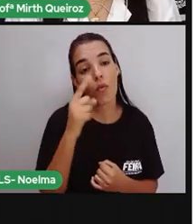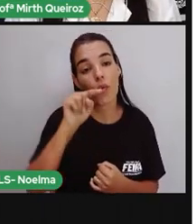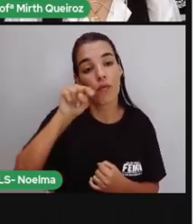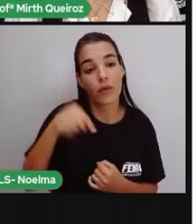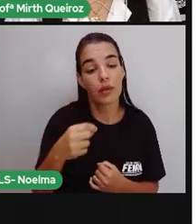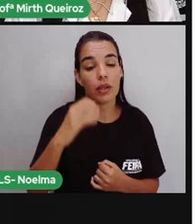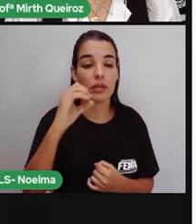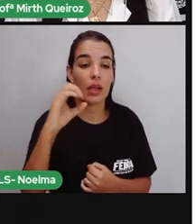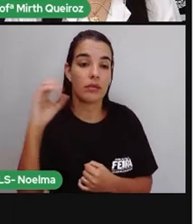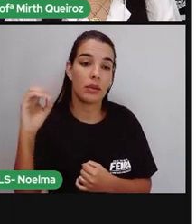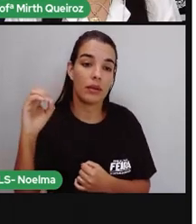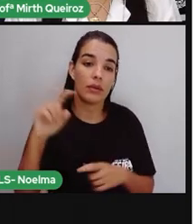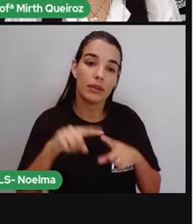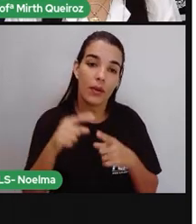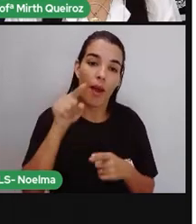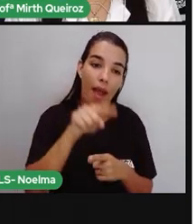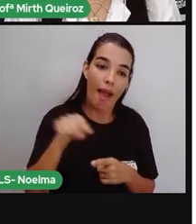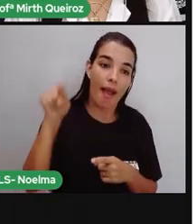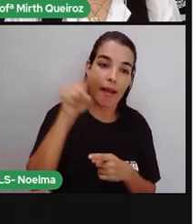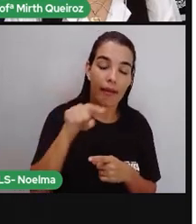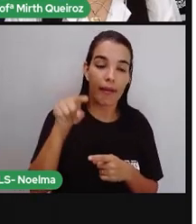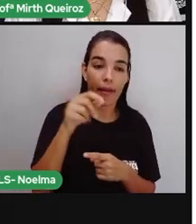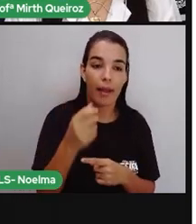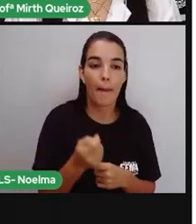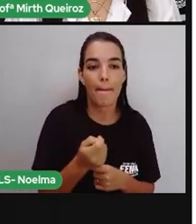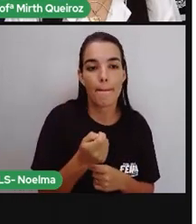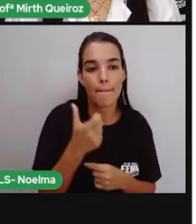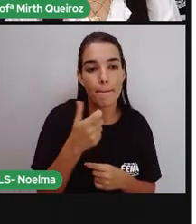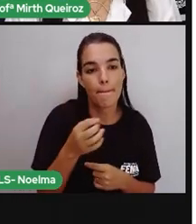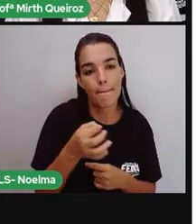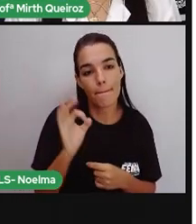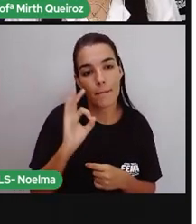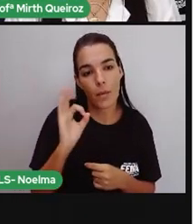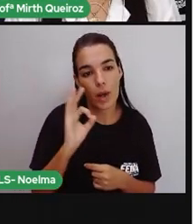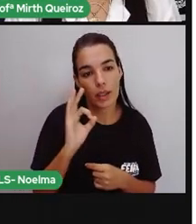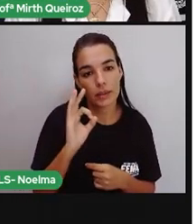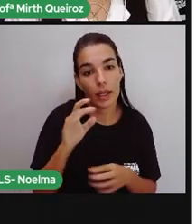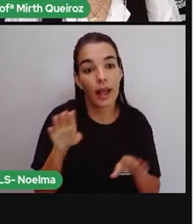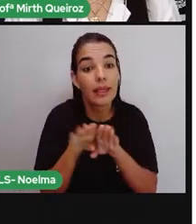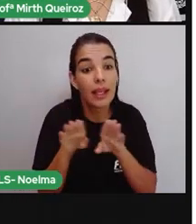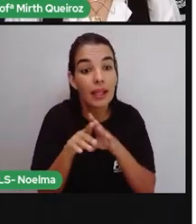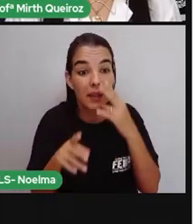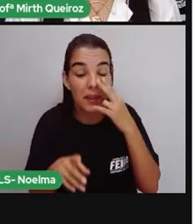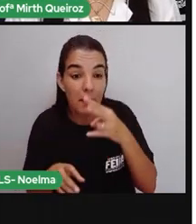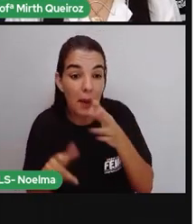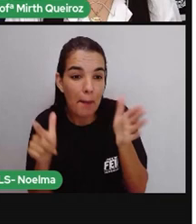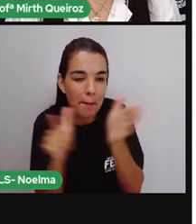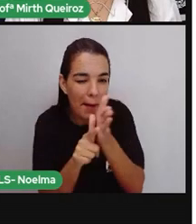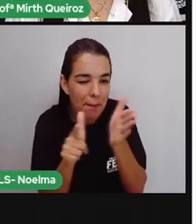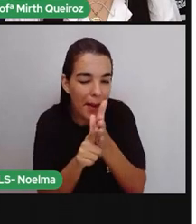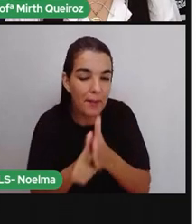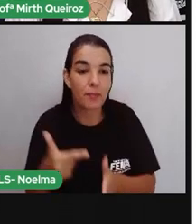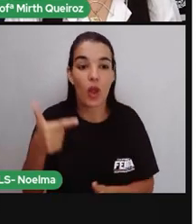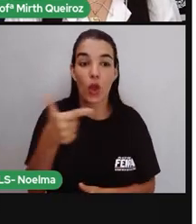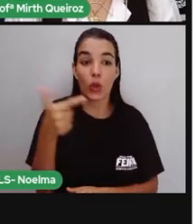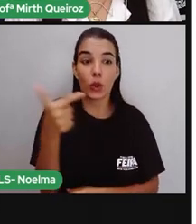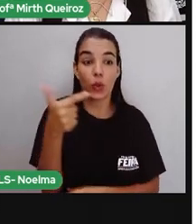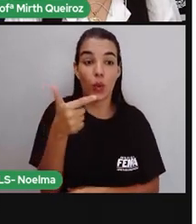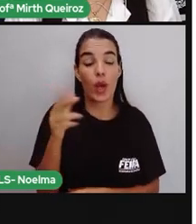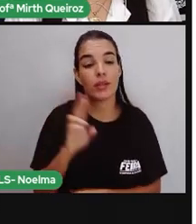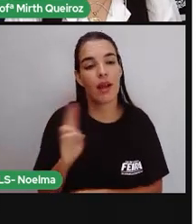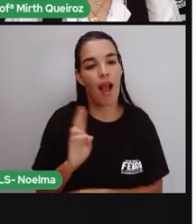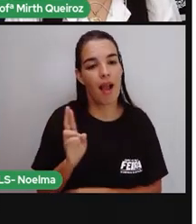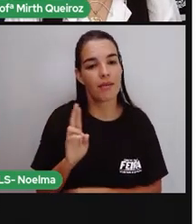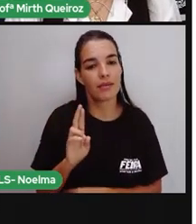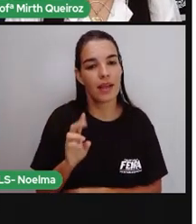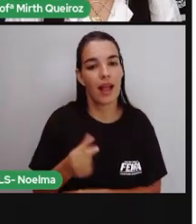Tá? Essas são as moedas. Nós temos as cédulas de papel, né? 2 reais, 10